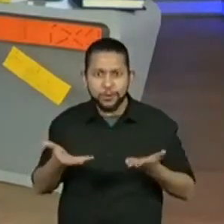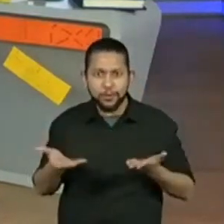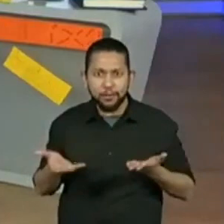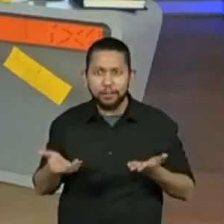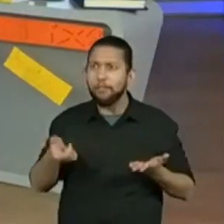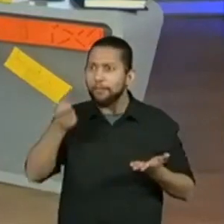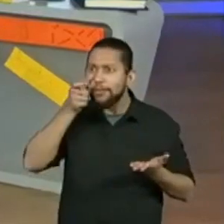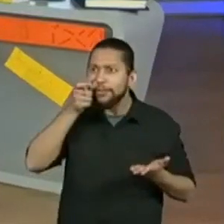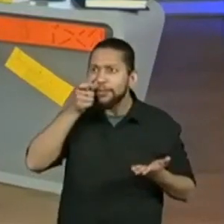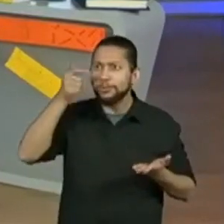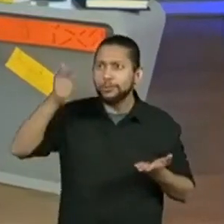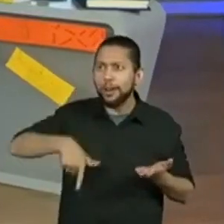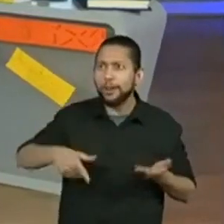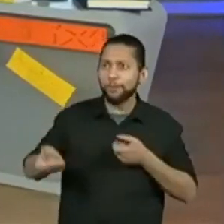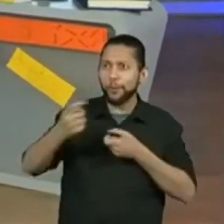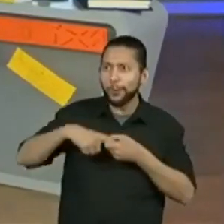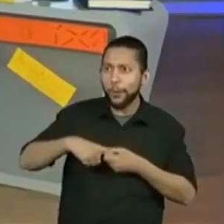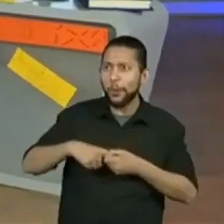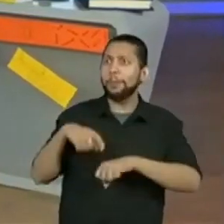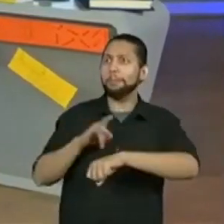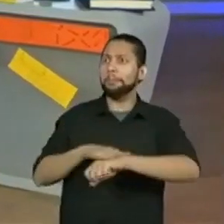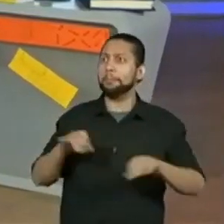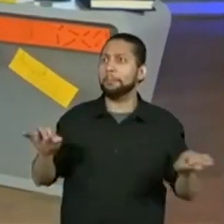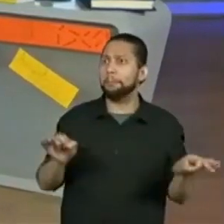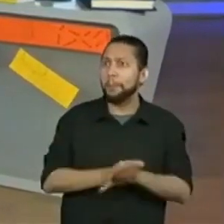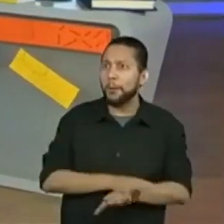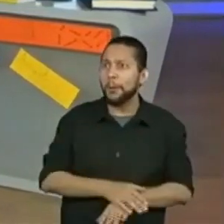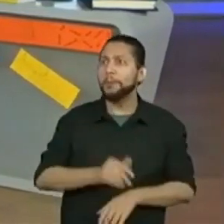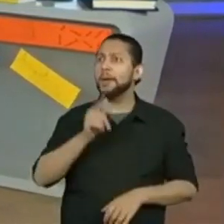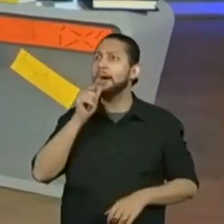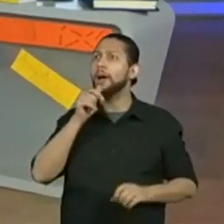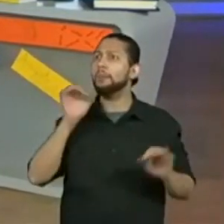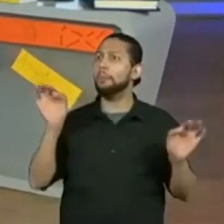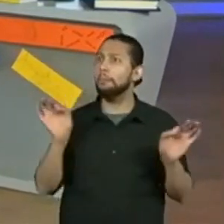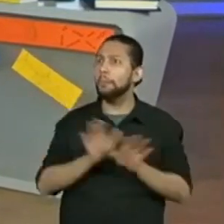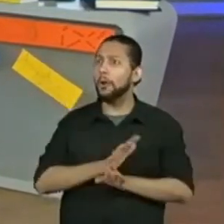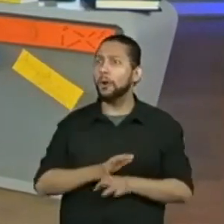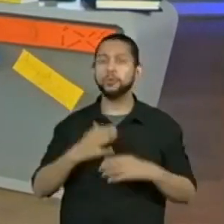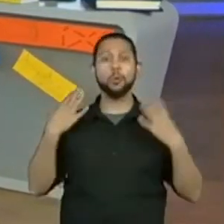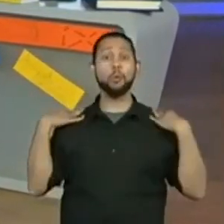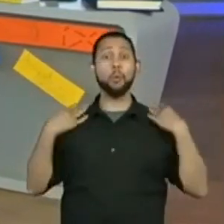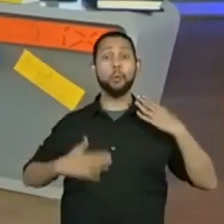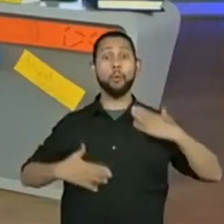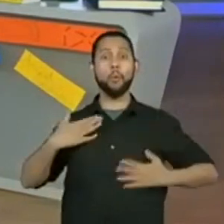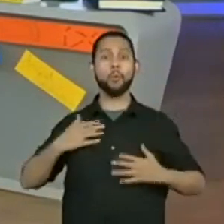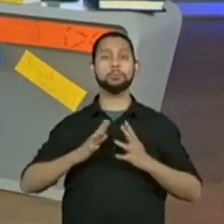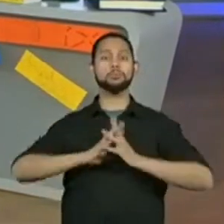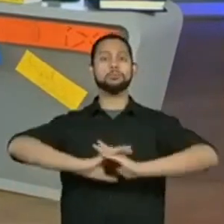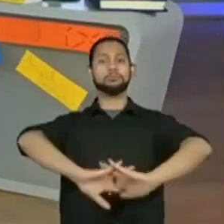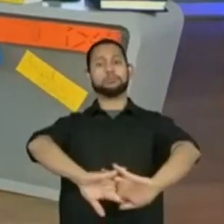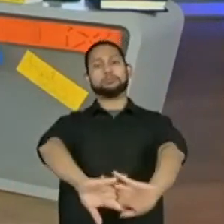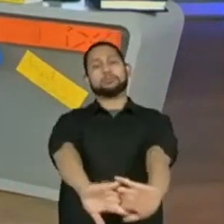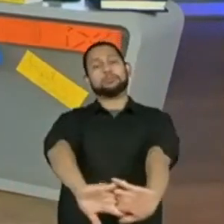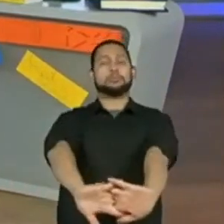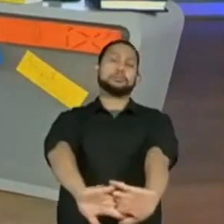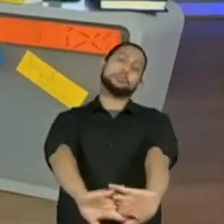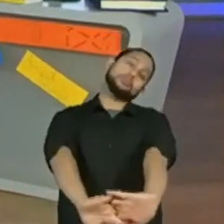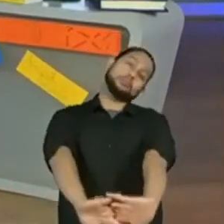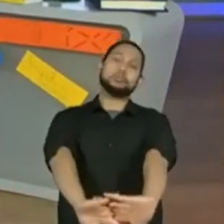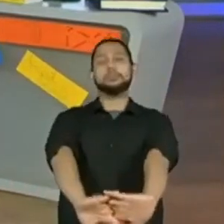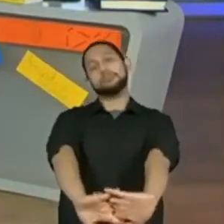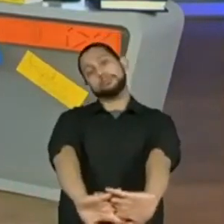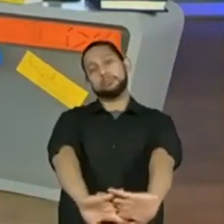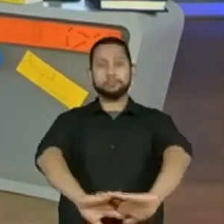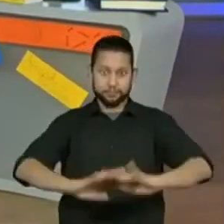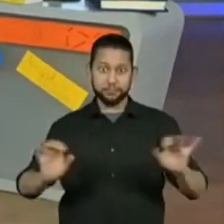voltou. Ah, já conversaram. Voltamos! Todo mundo tomou sua aguinha, deu uma alongadinha no corpo. Minha amada galeria do quinto ano,